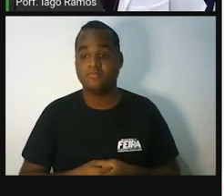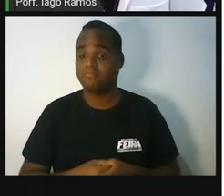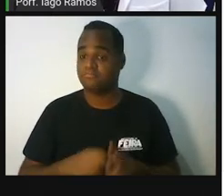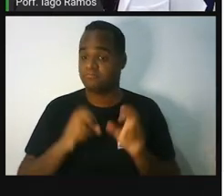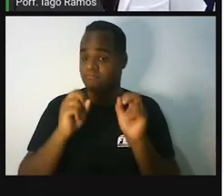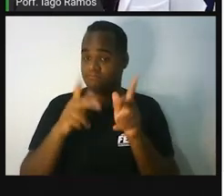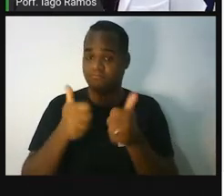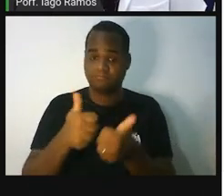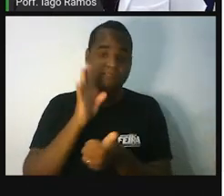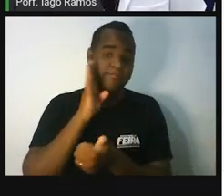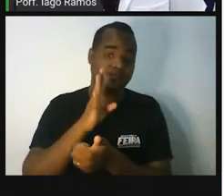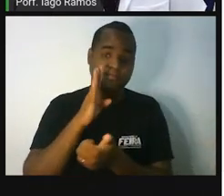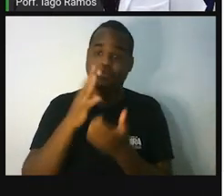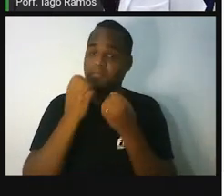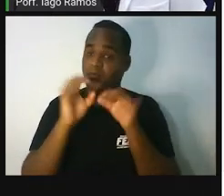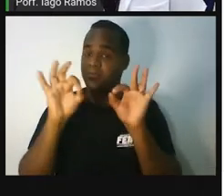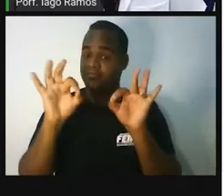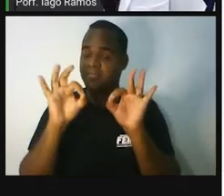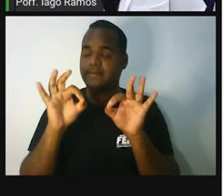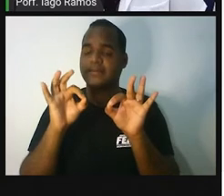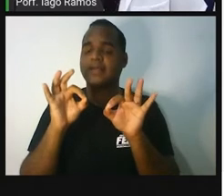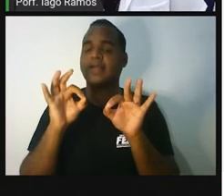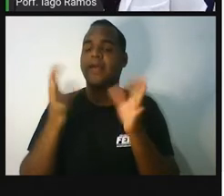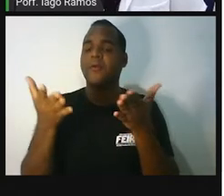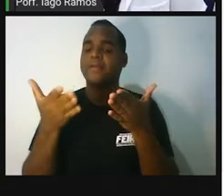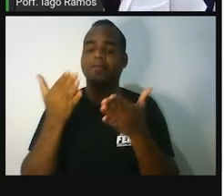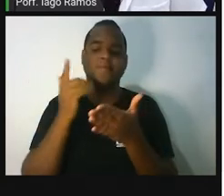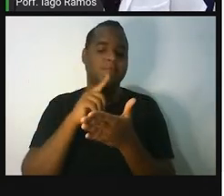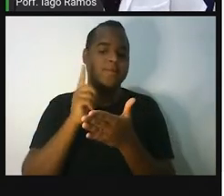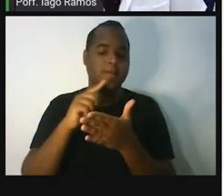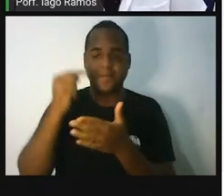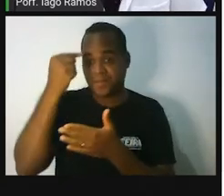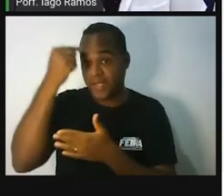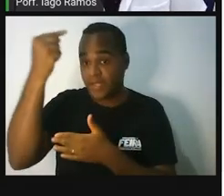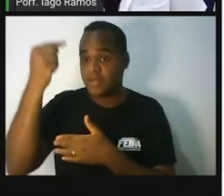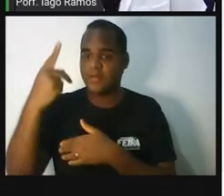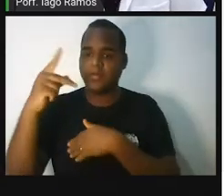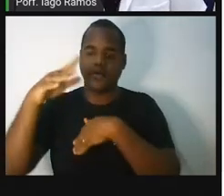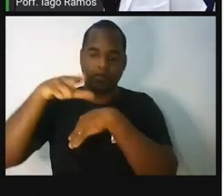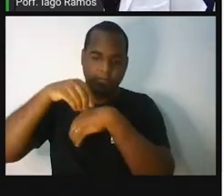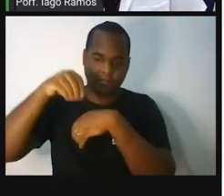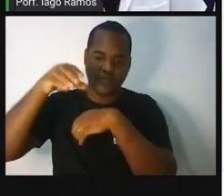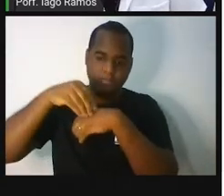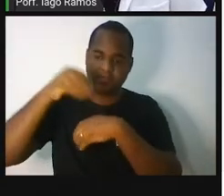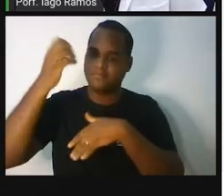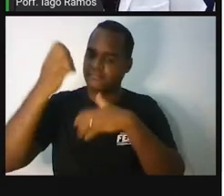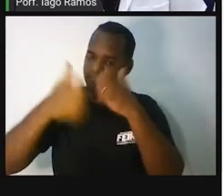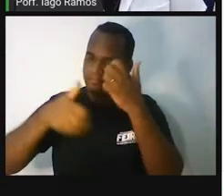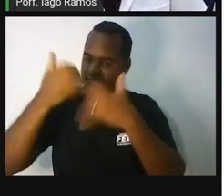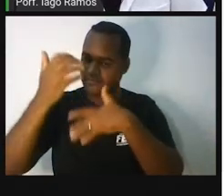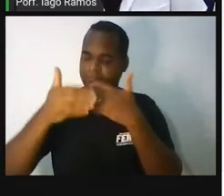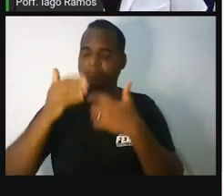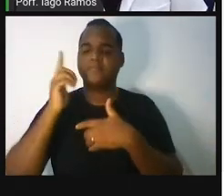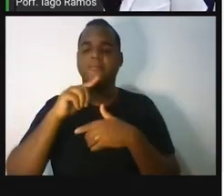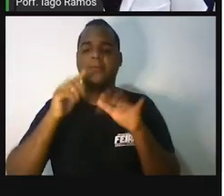Belezinha! Massa, professor! Estou conseguindo pegar a ideia das coisas aí. É isso aí.